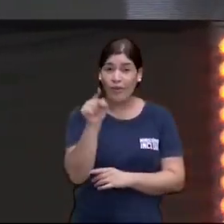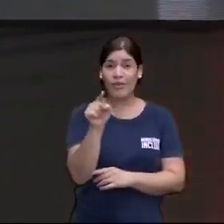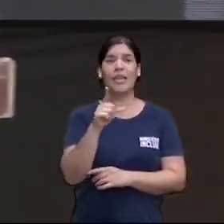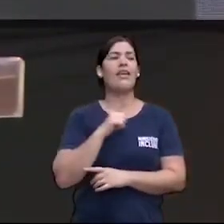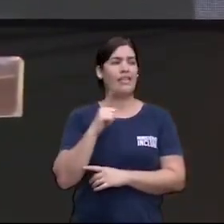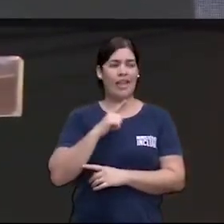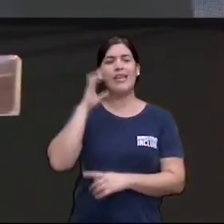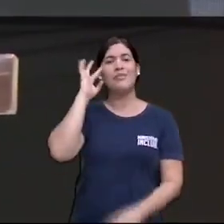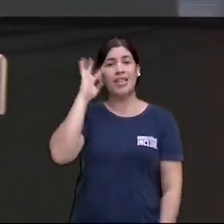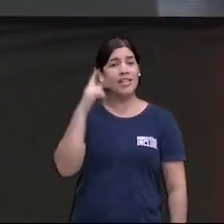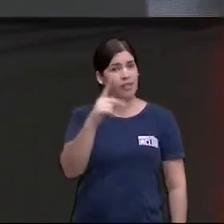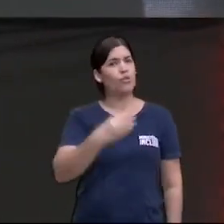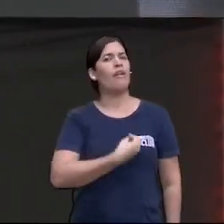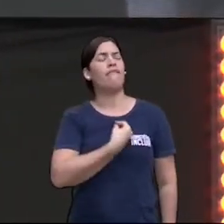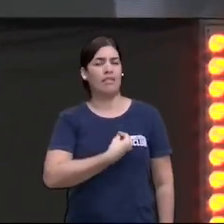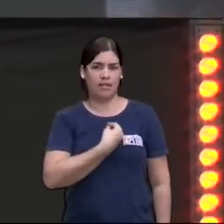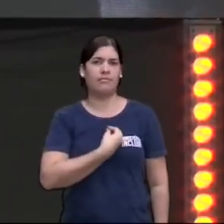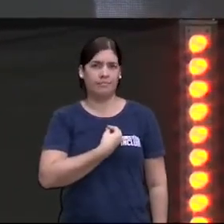expectativas sobre a sua vida.